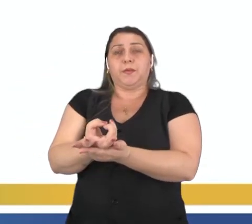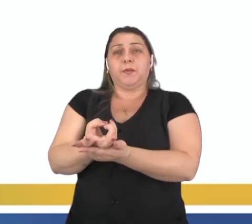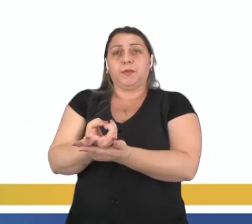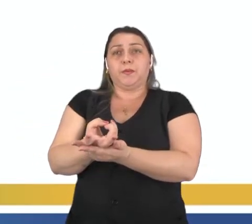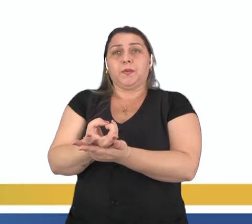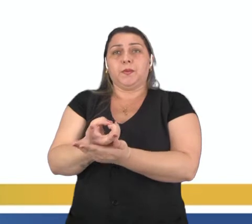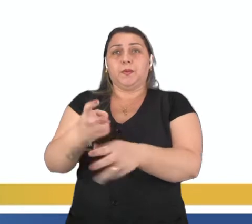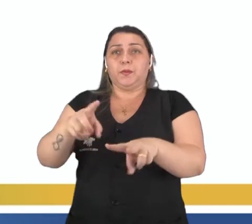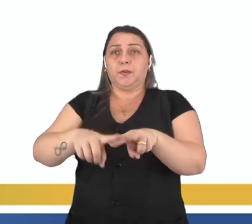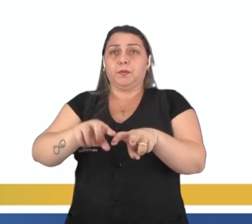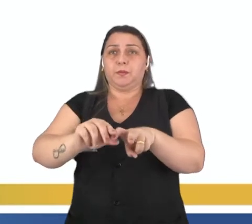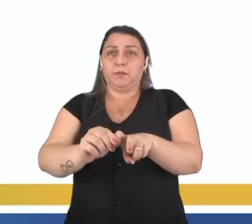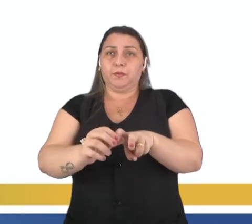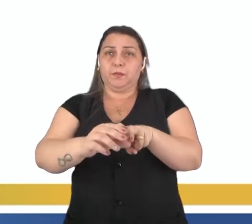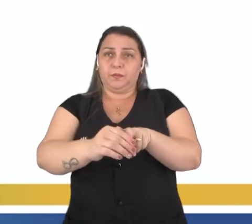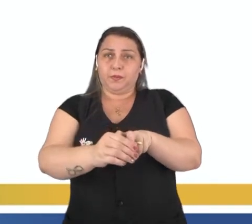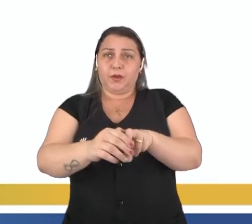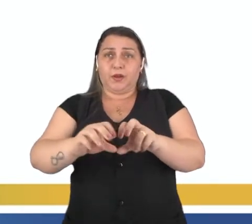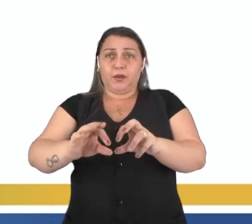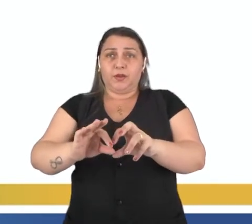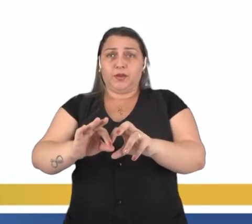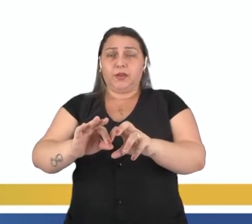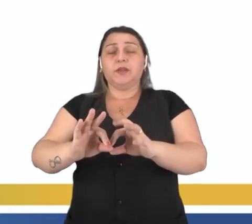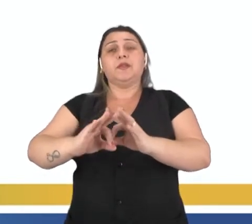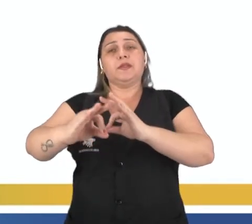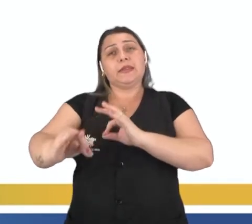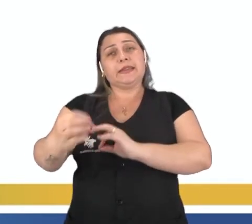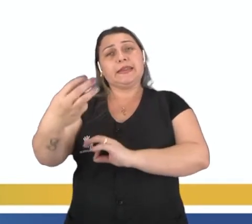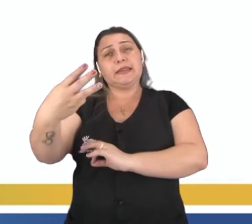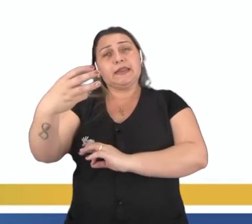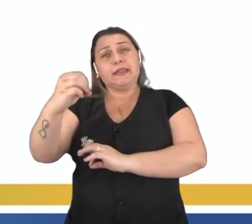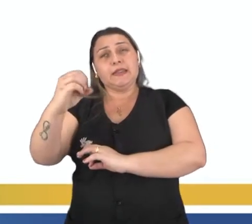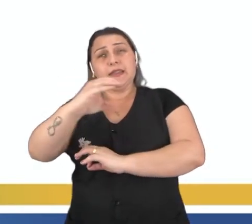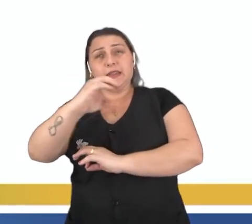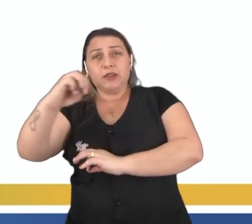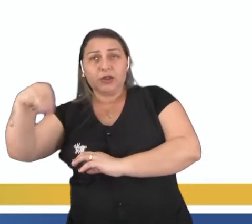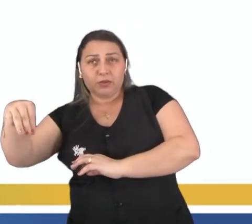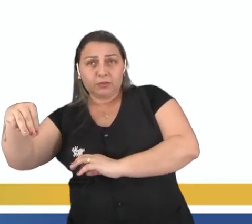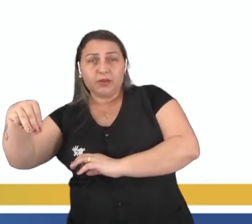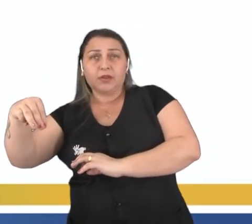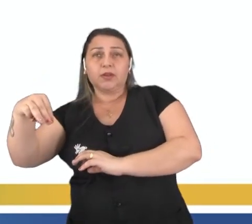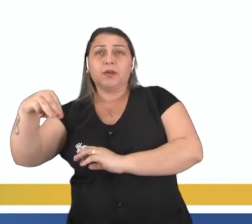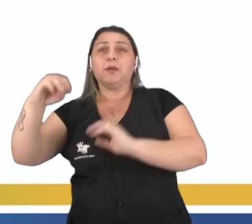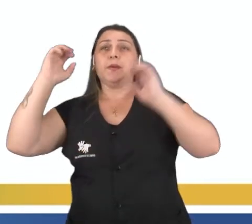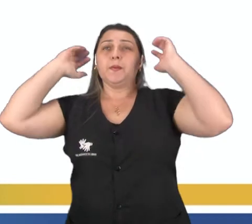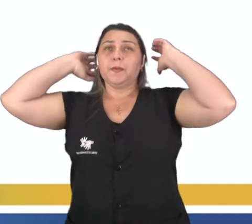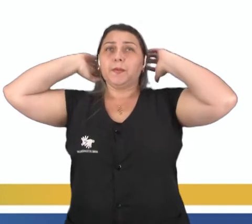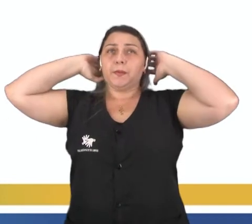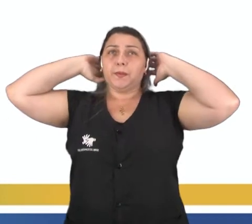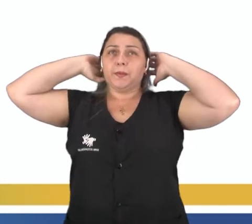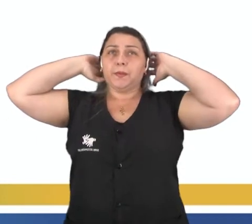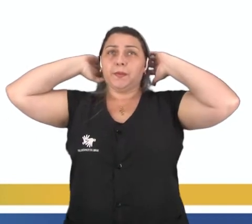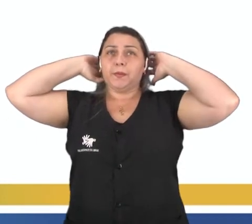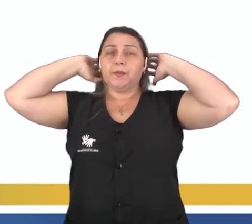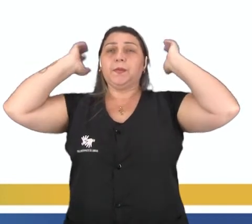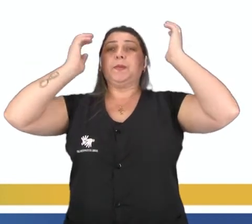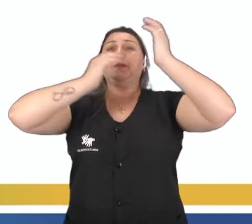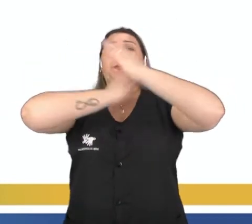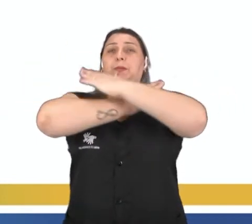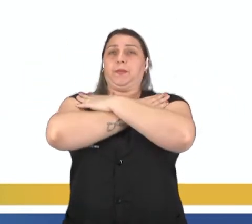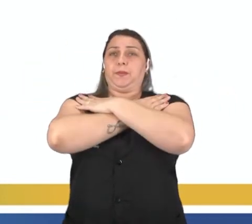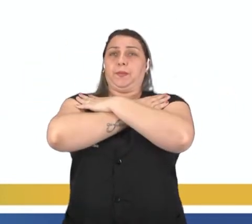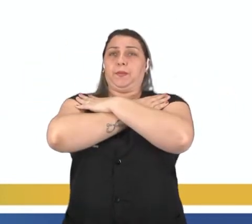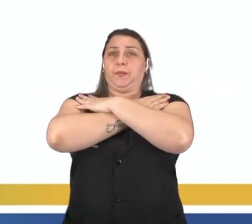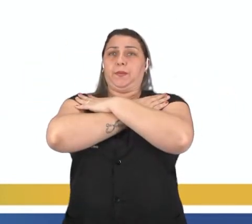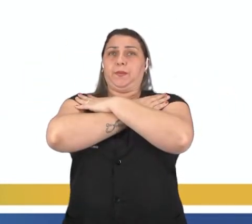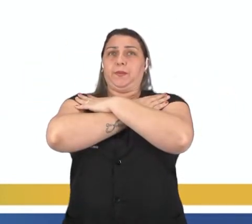tocando no chão e um pouco distantes, né? Menos de 30 centímetros. Cruze os braços à frente para que a mão direita